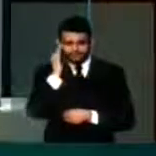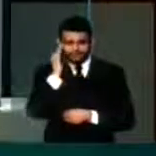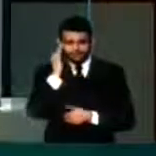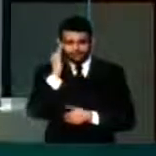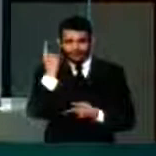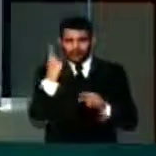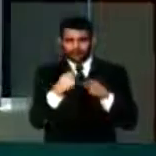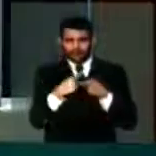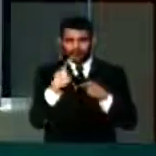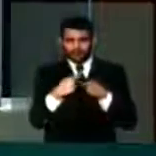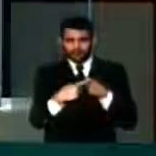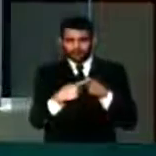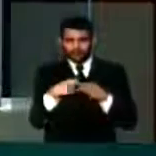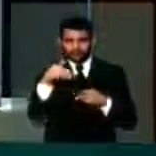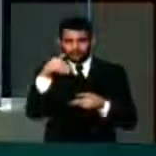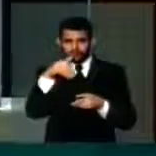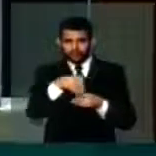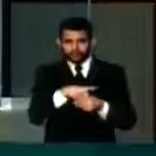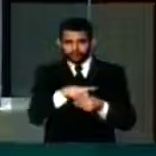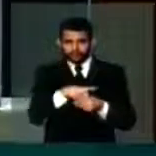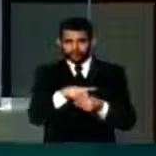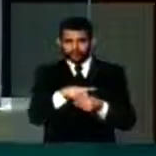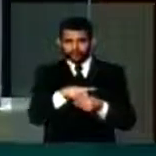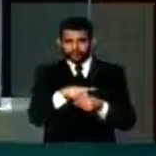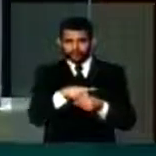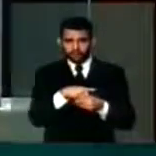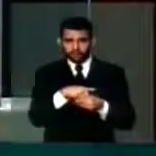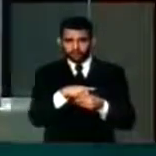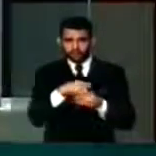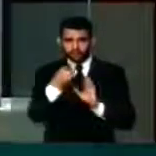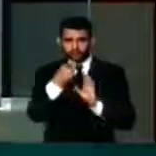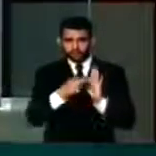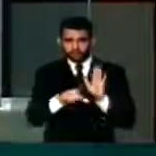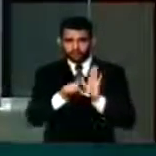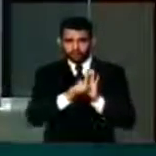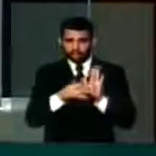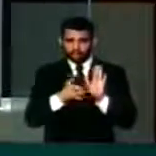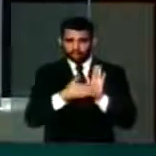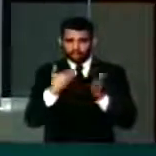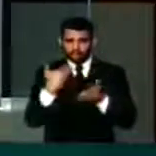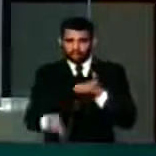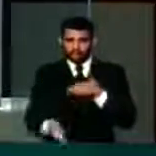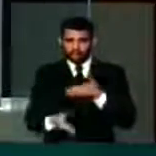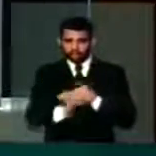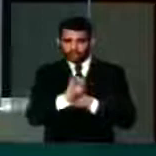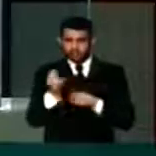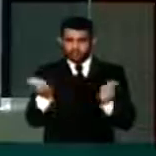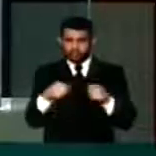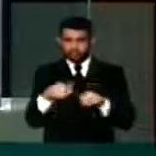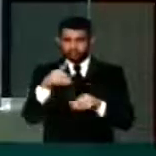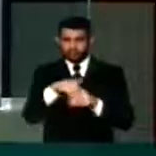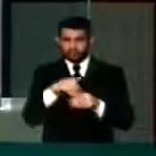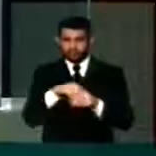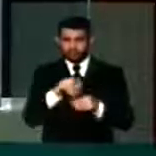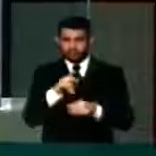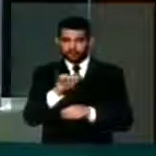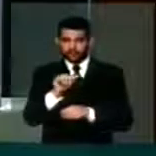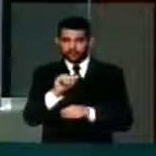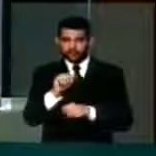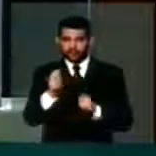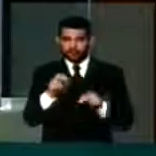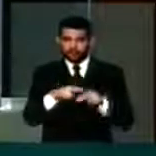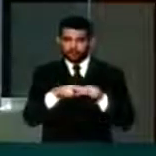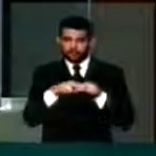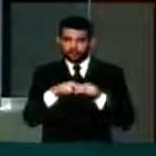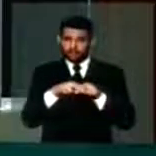por que nós vamos votar uma PEC, que nós temos perda, se nós podemos votar uma PEC que